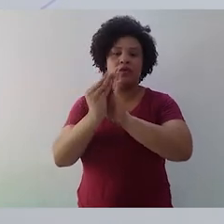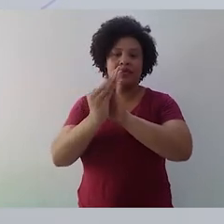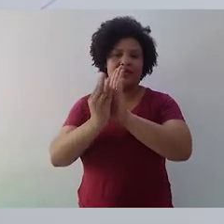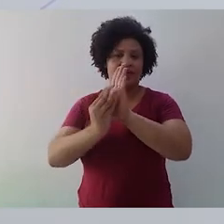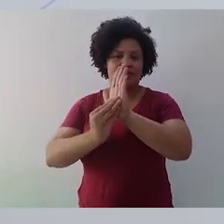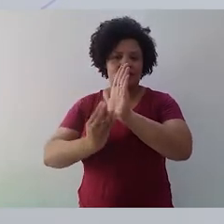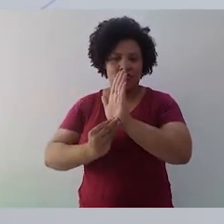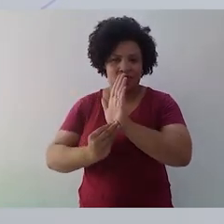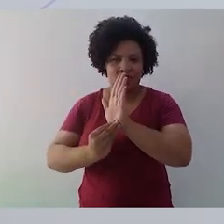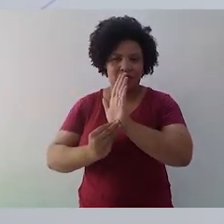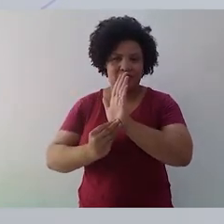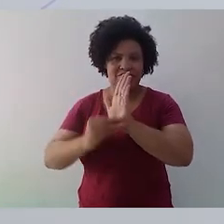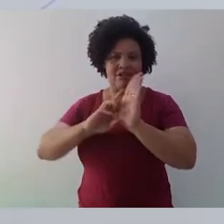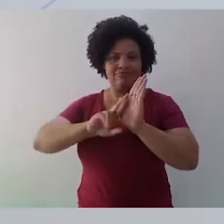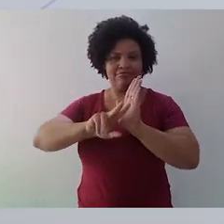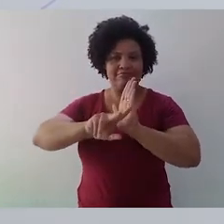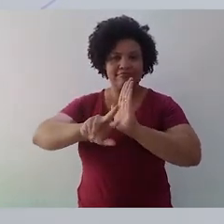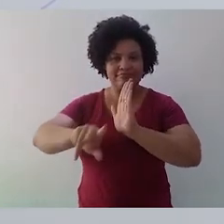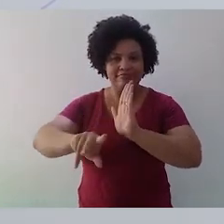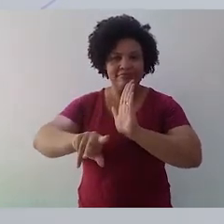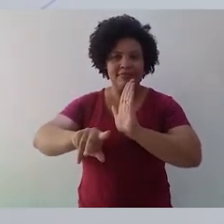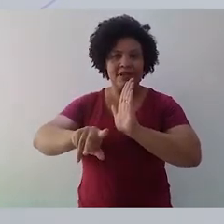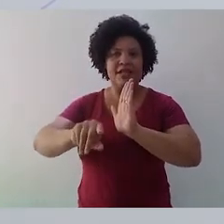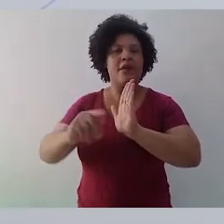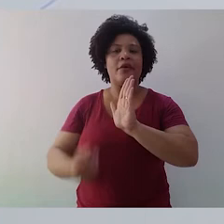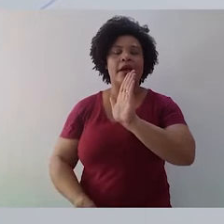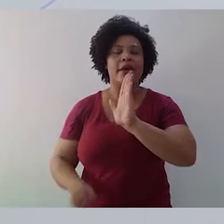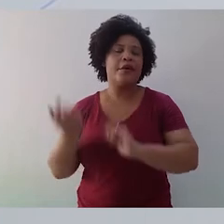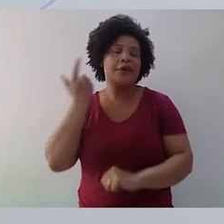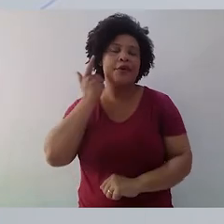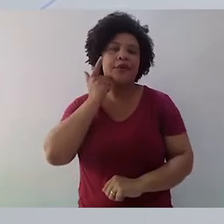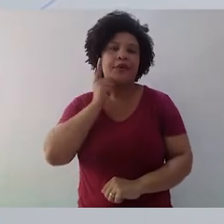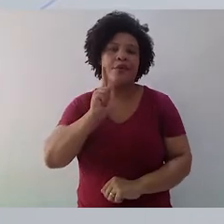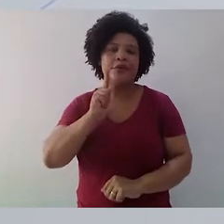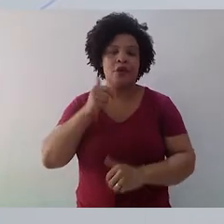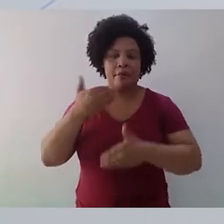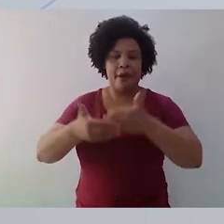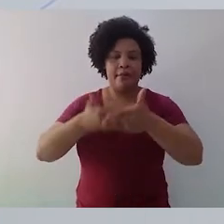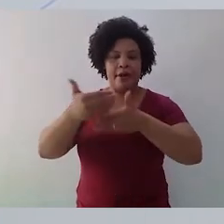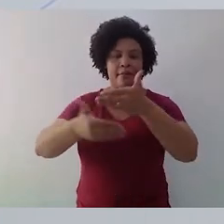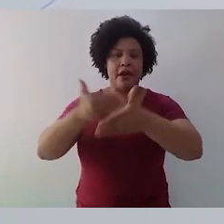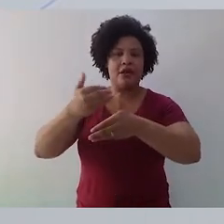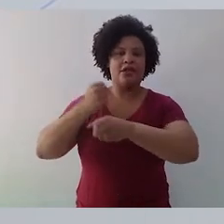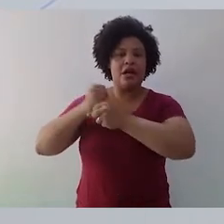forma e conteúdo que se construiu muito do conhecimento sobre a retórica ao longo dos séculos.